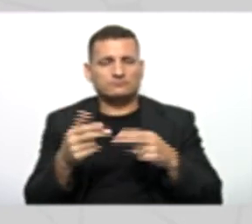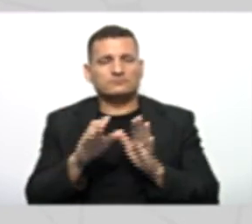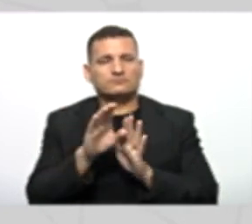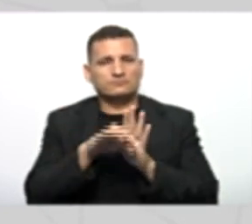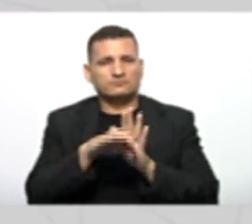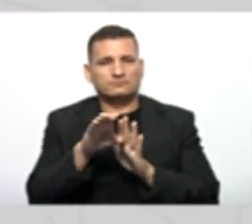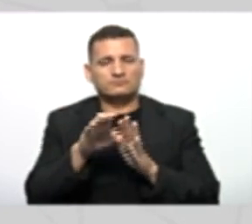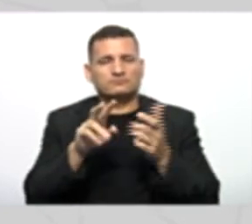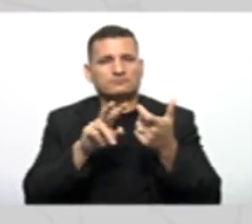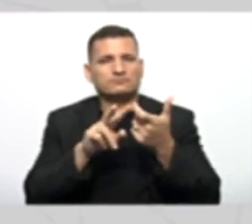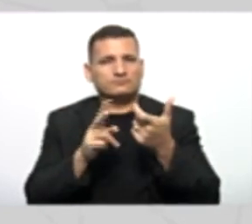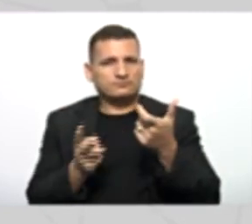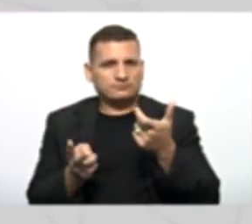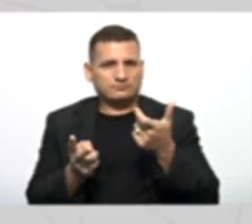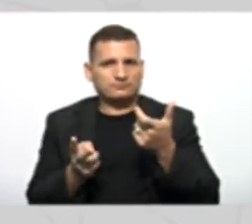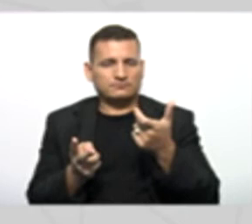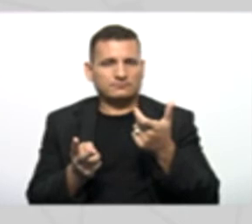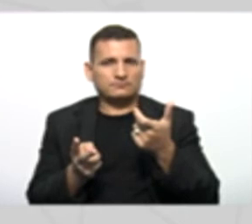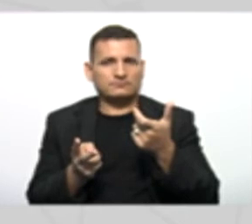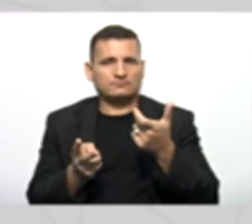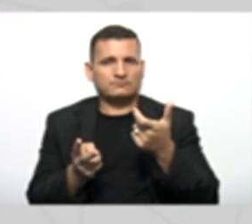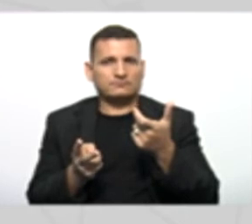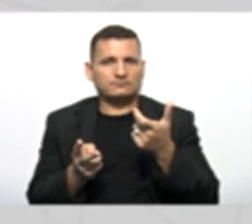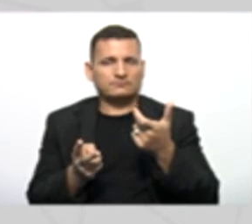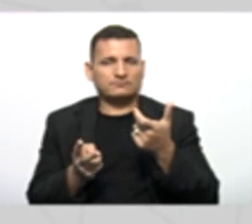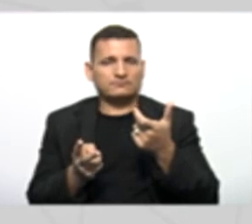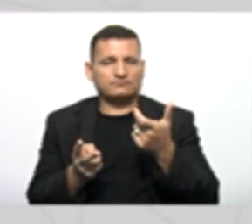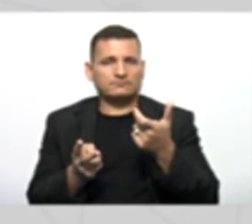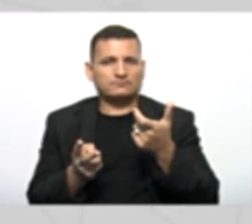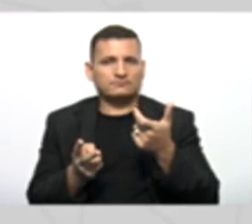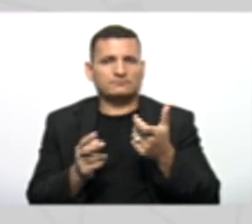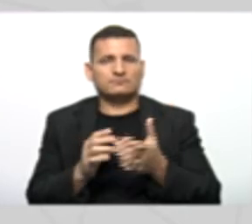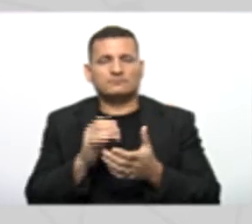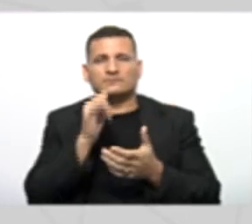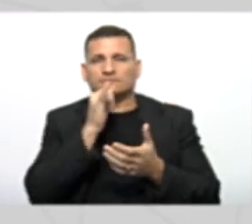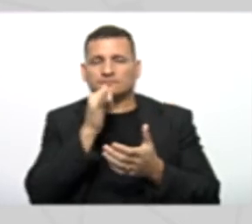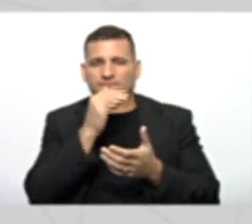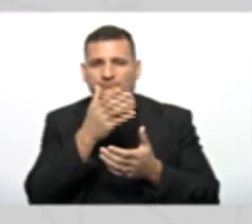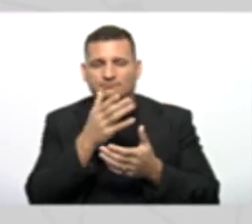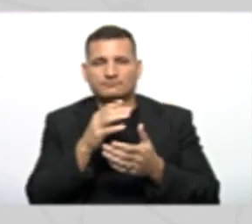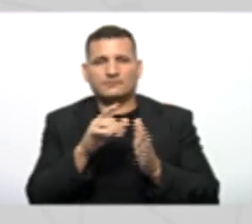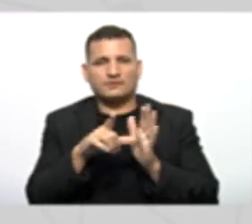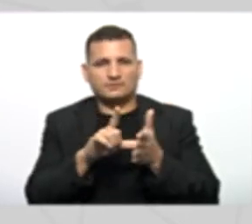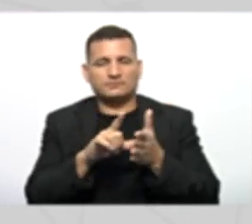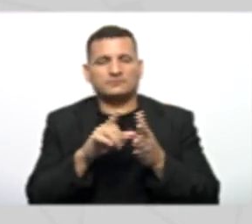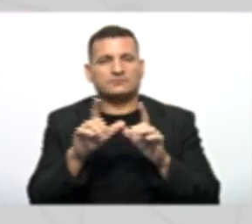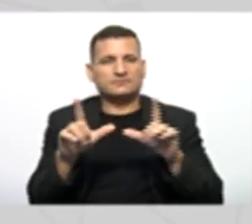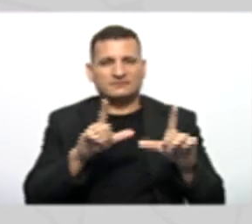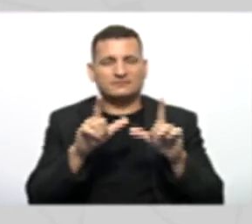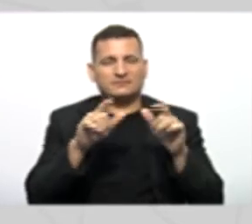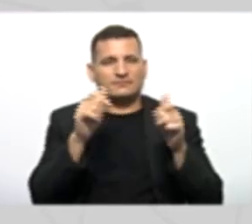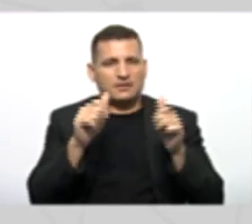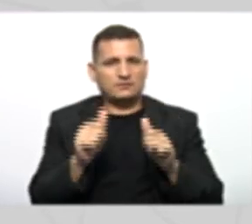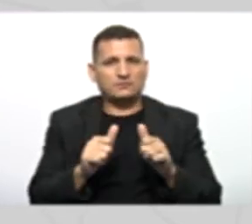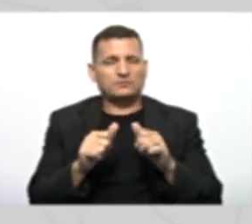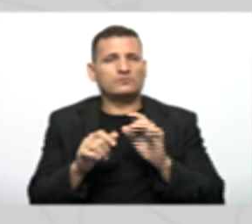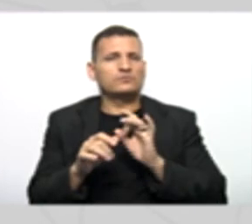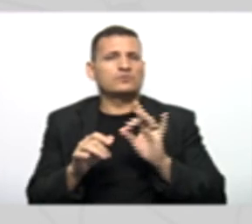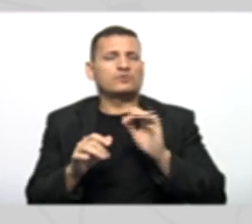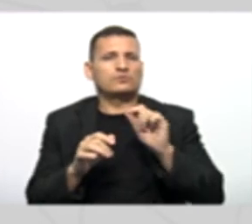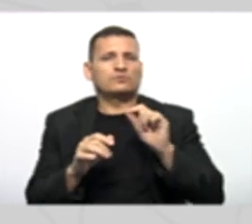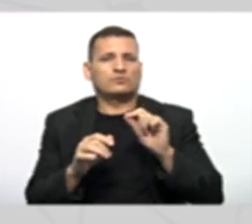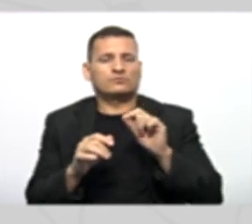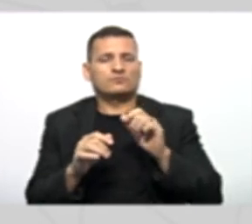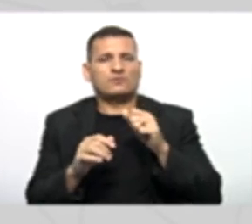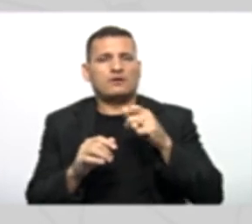herança Em relação A questão O exemplo De templates Ele diverge Apenas na aplicação Pois nós teremos Uma classe